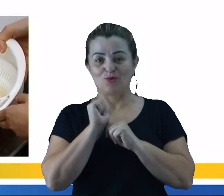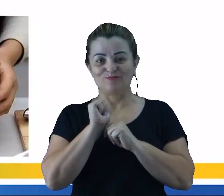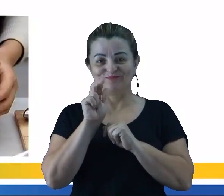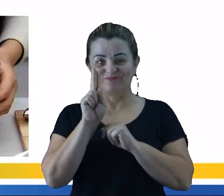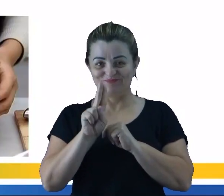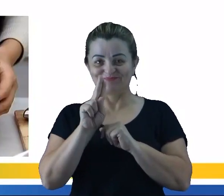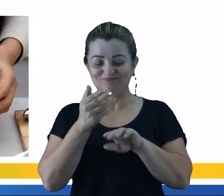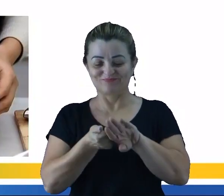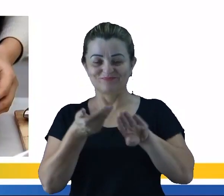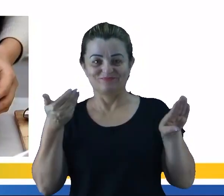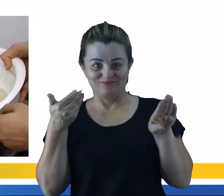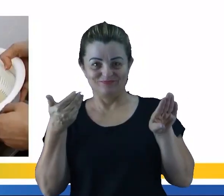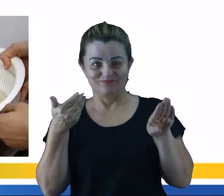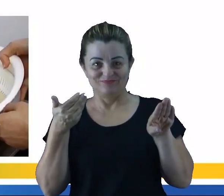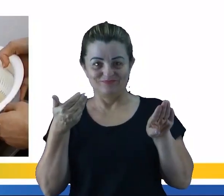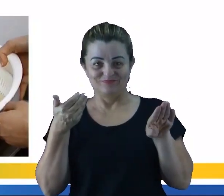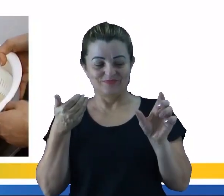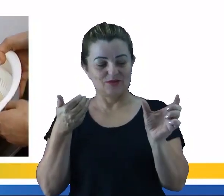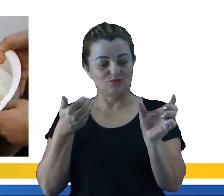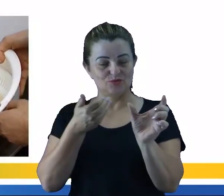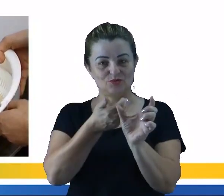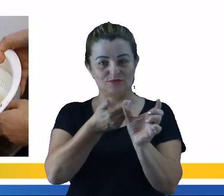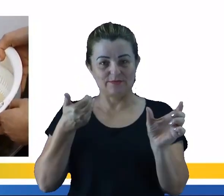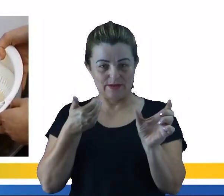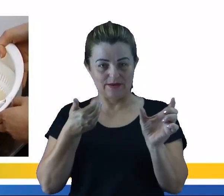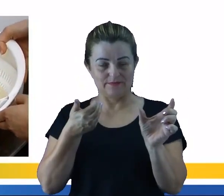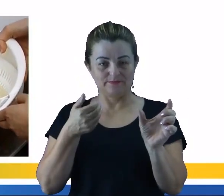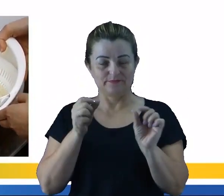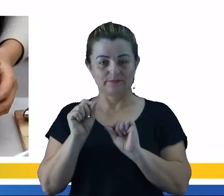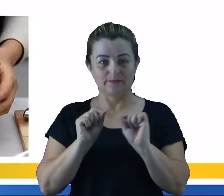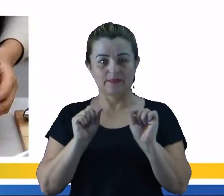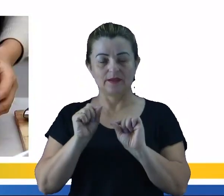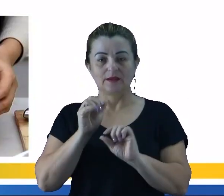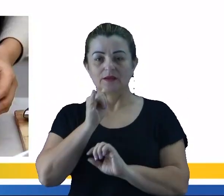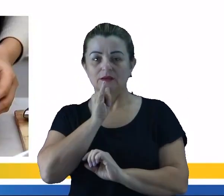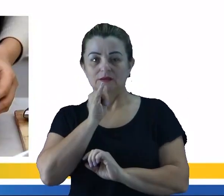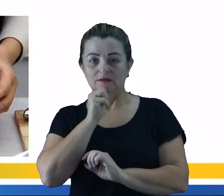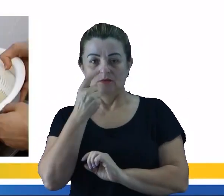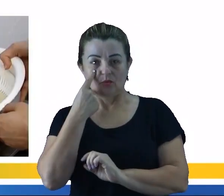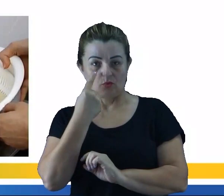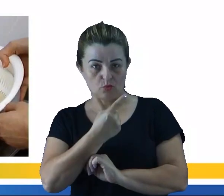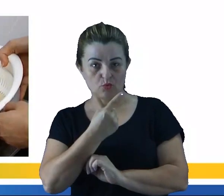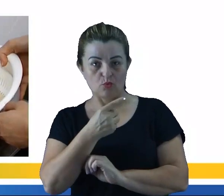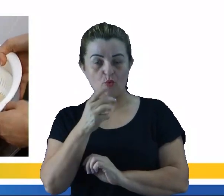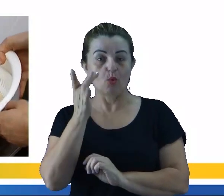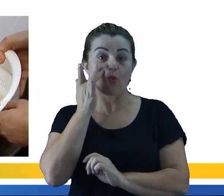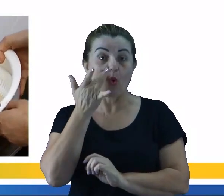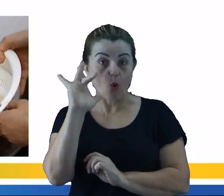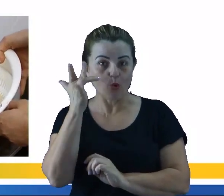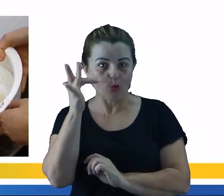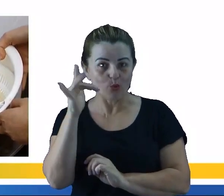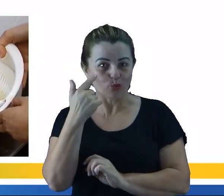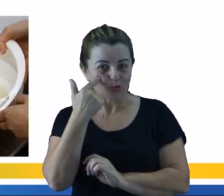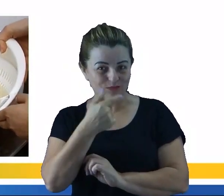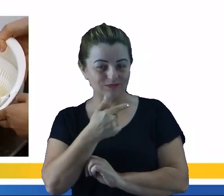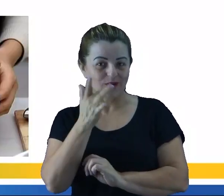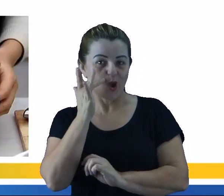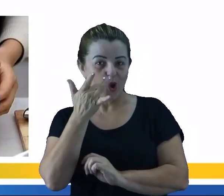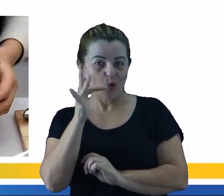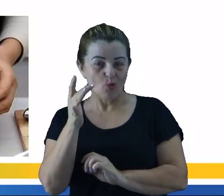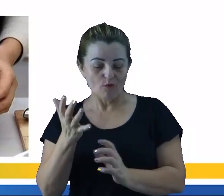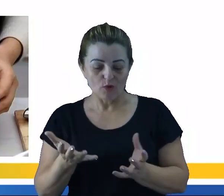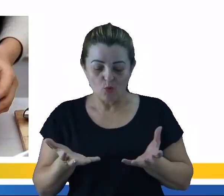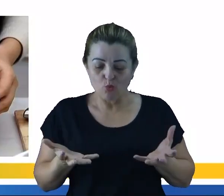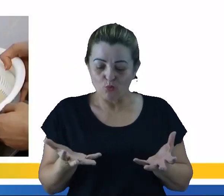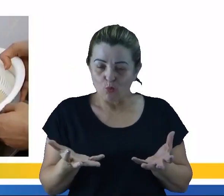para fazer a separação entre os dois sólidos. Então aqui a gente tem como exemplo ali o garimpo do ouro, né? Então a gente vai pegar ali